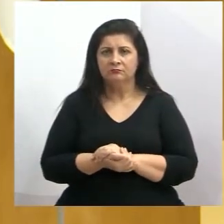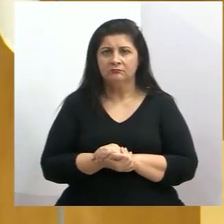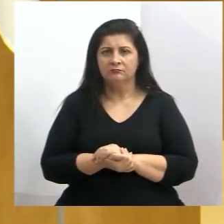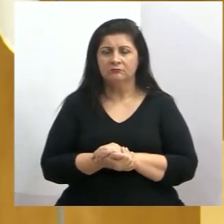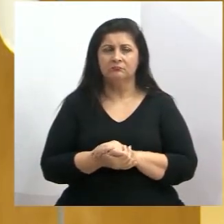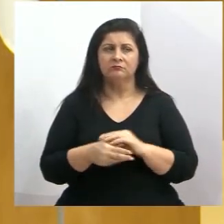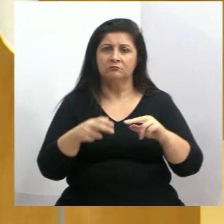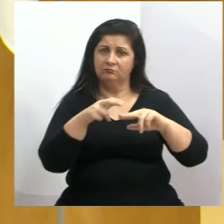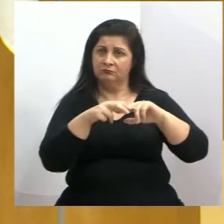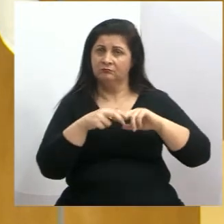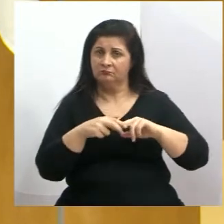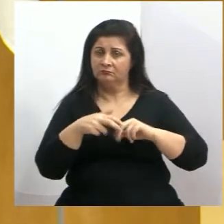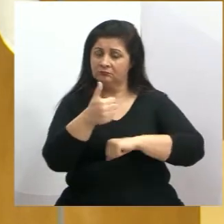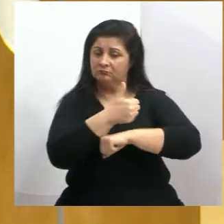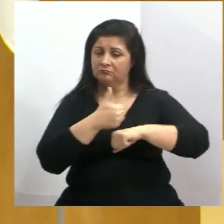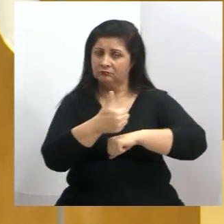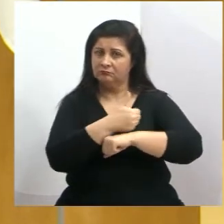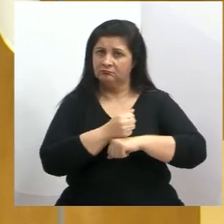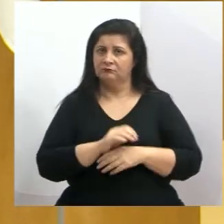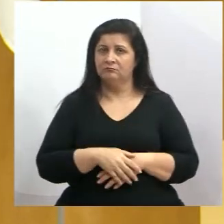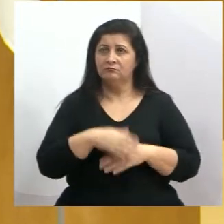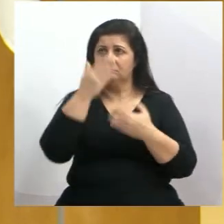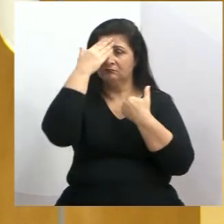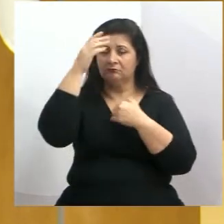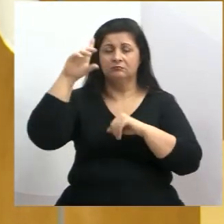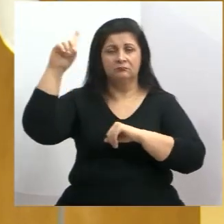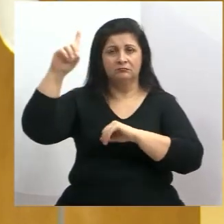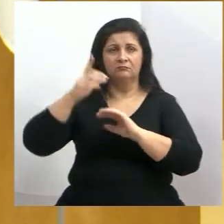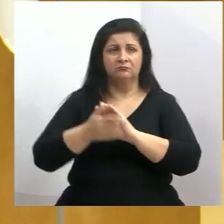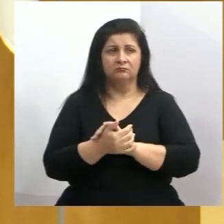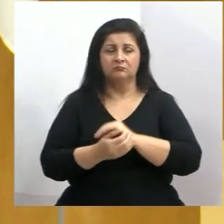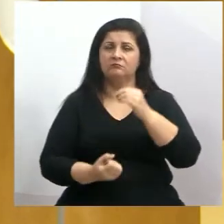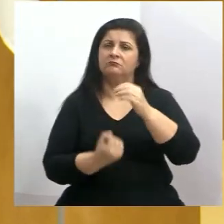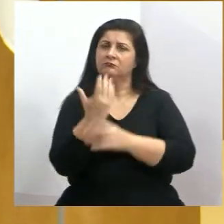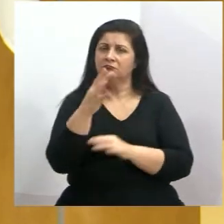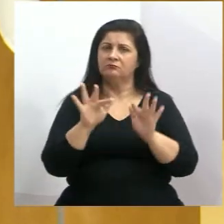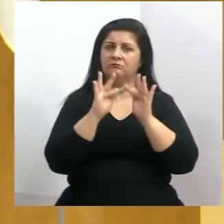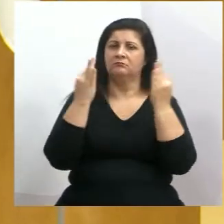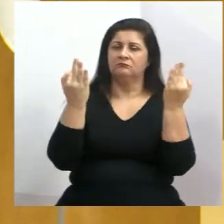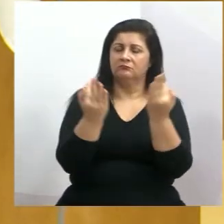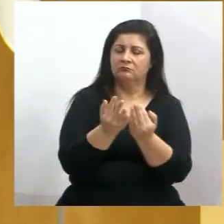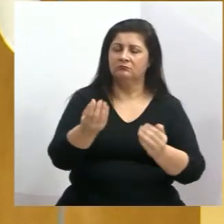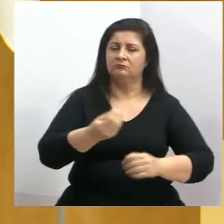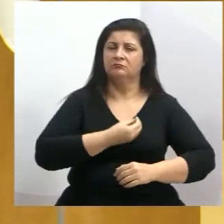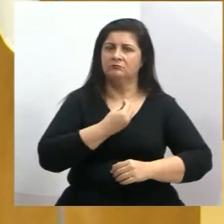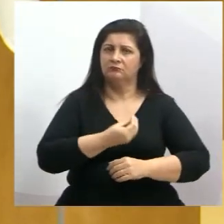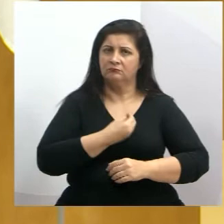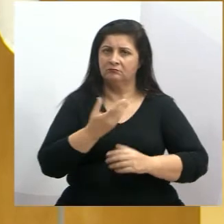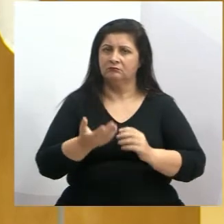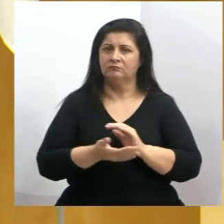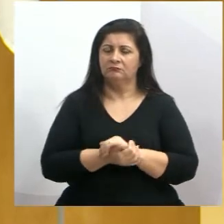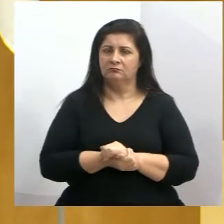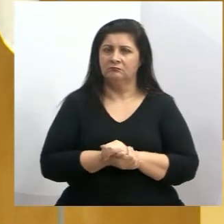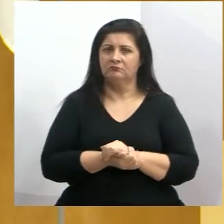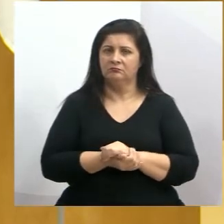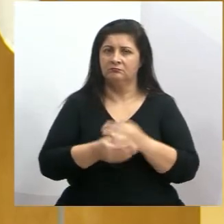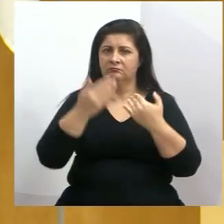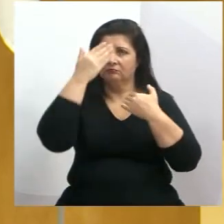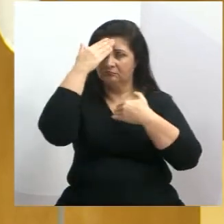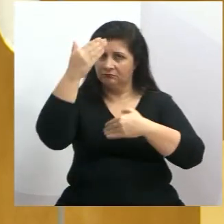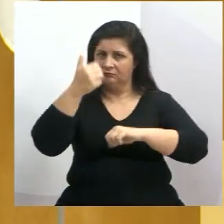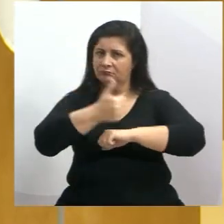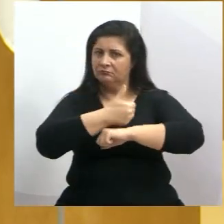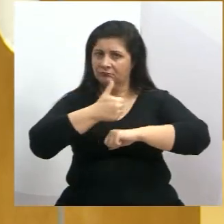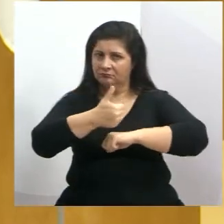né? Foi através dessa profissão que, graças a Deus, né? Eu criei minha família, vivo aqui, né? Graças a essa